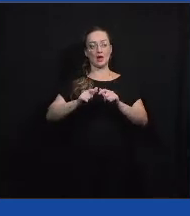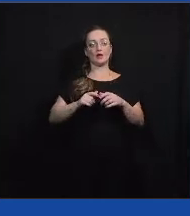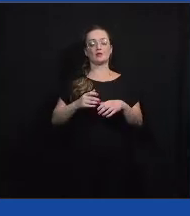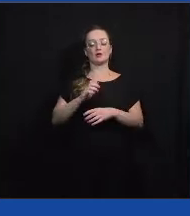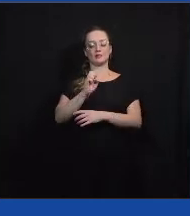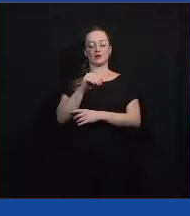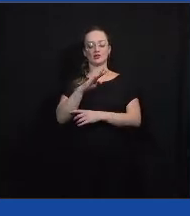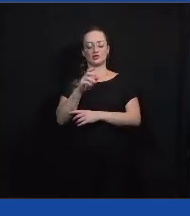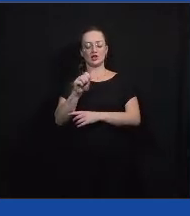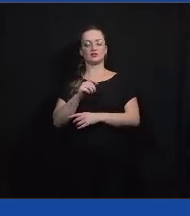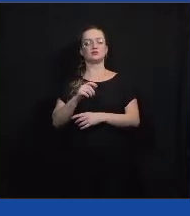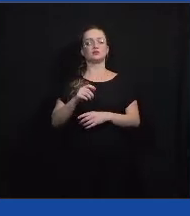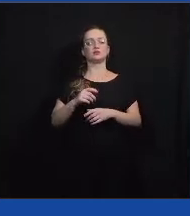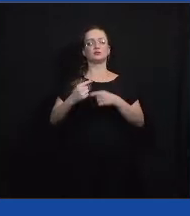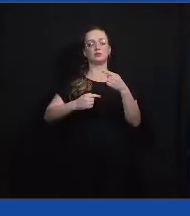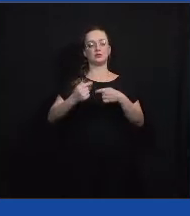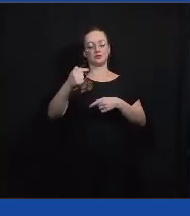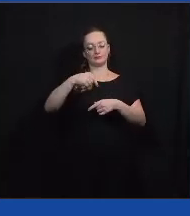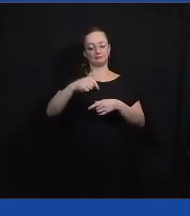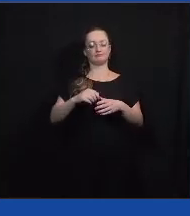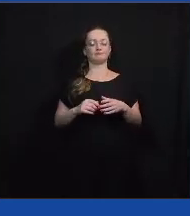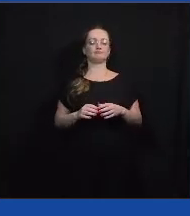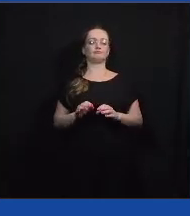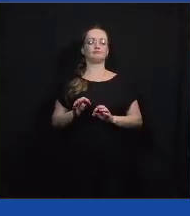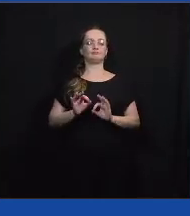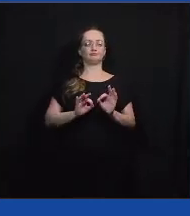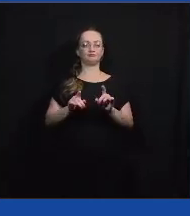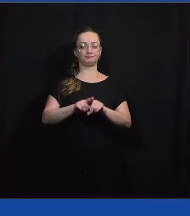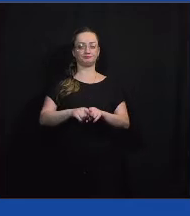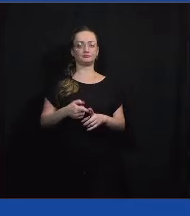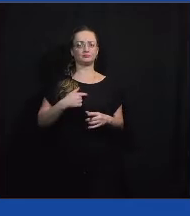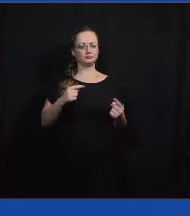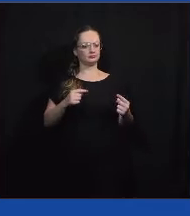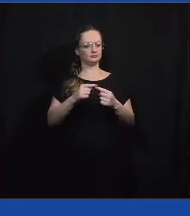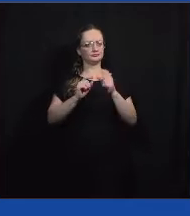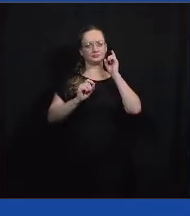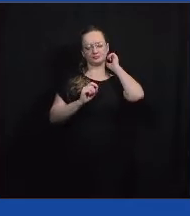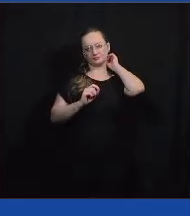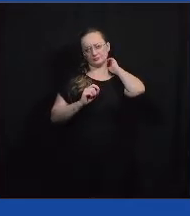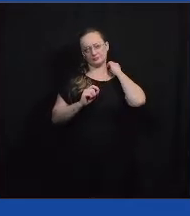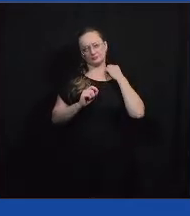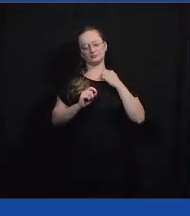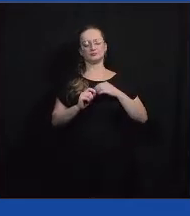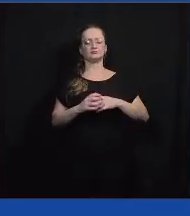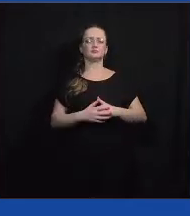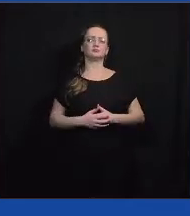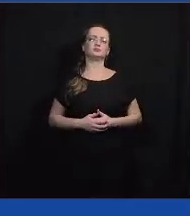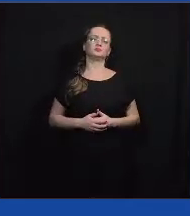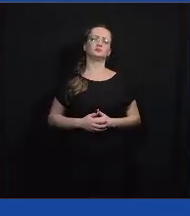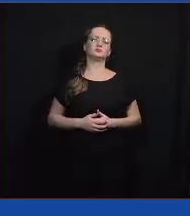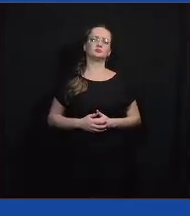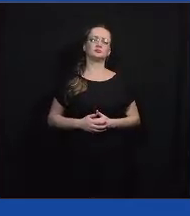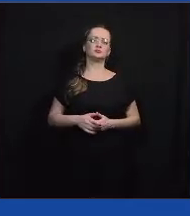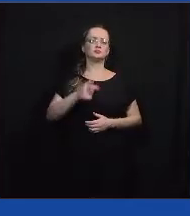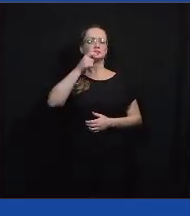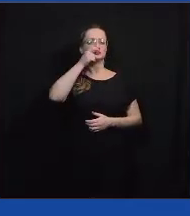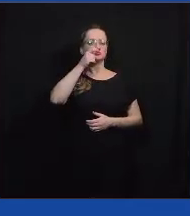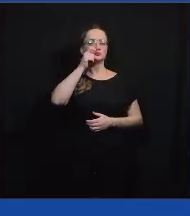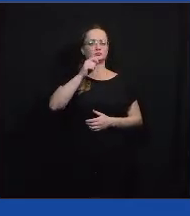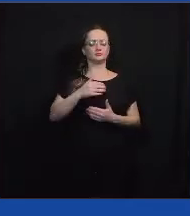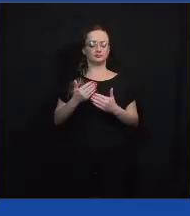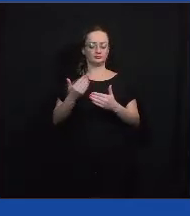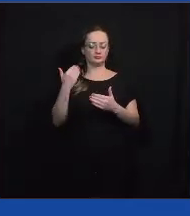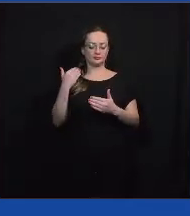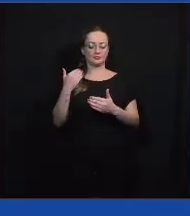aqui no Politize. A minha relação com a política, enfim, ela é bastante interessante, desde o